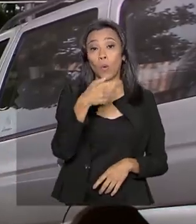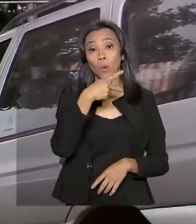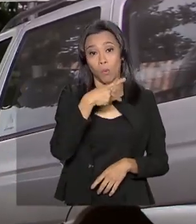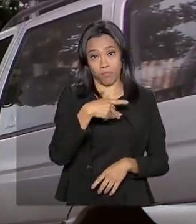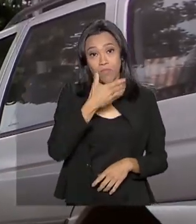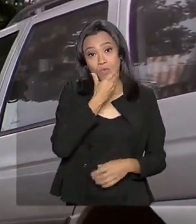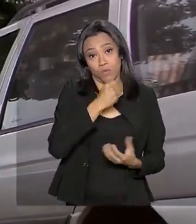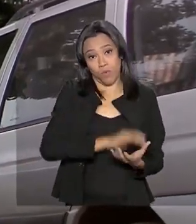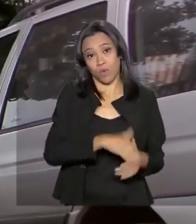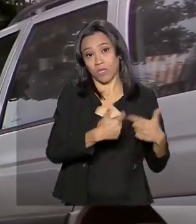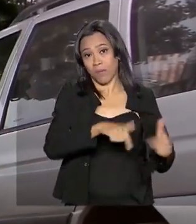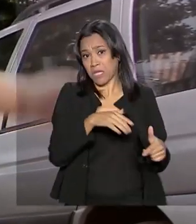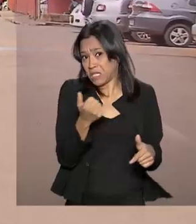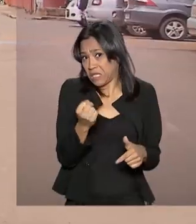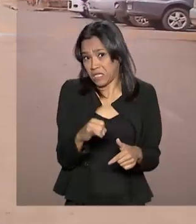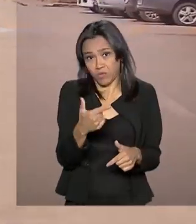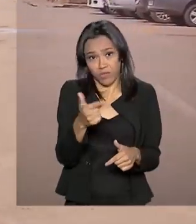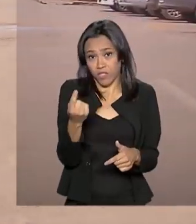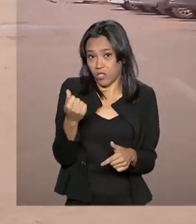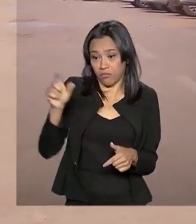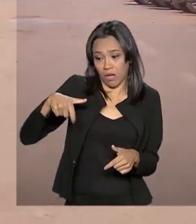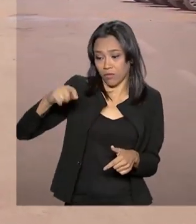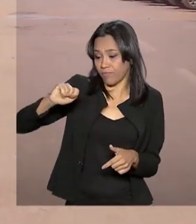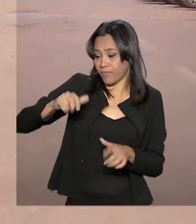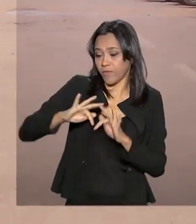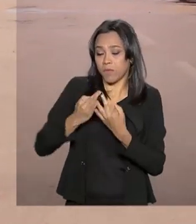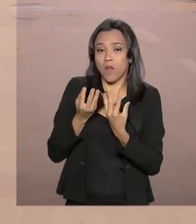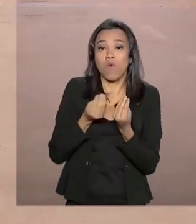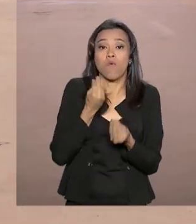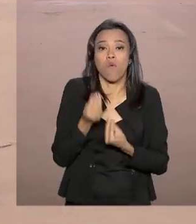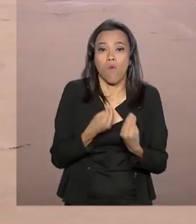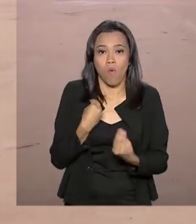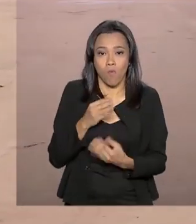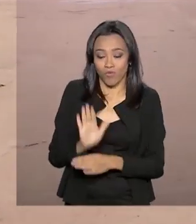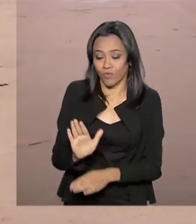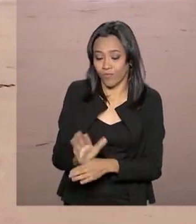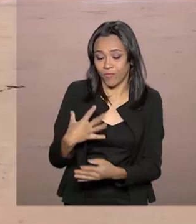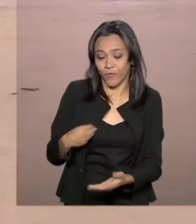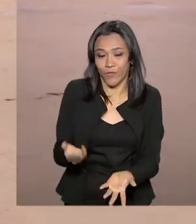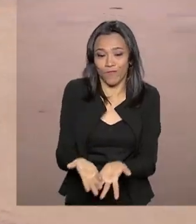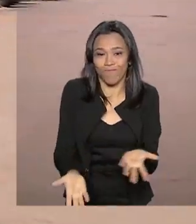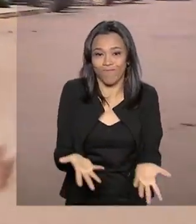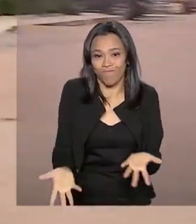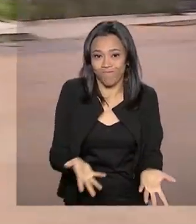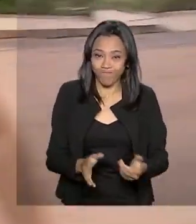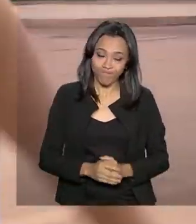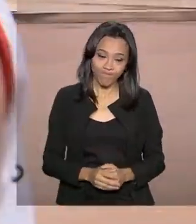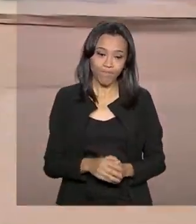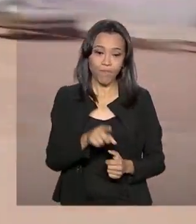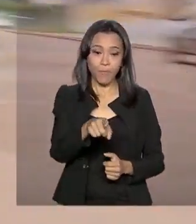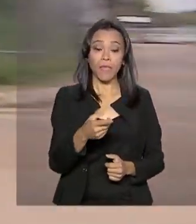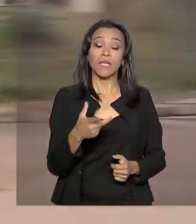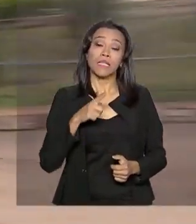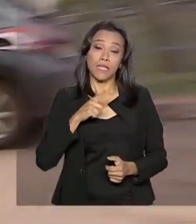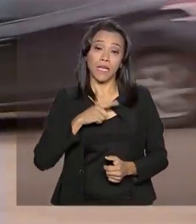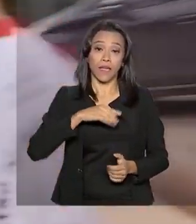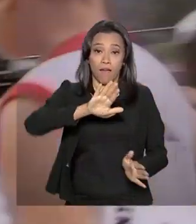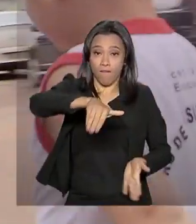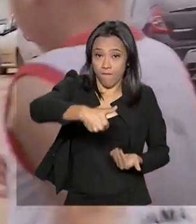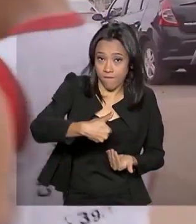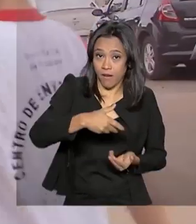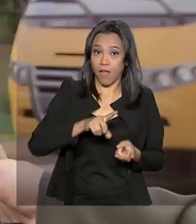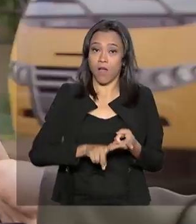tivesse o dinheiro do Bolsa Família, não teria como atender as demandas do filho. Tem a questão do uso da fralda,